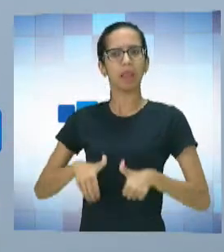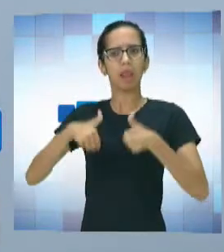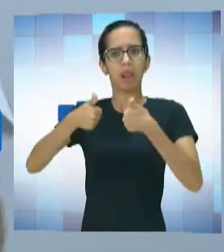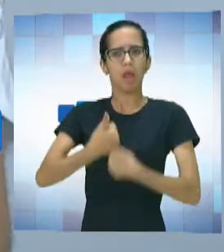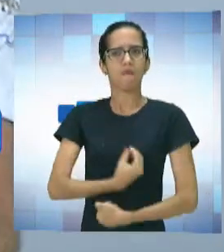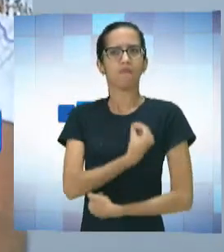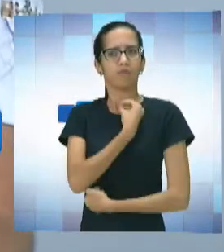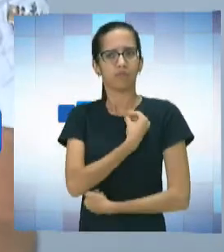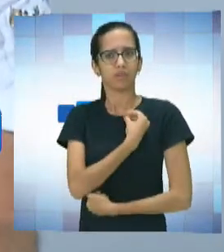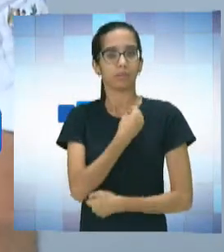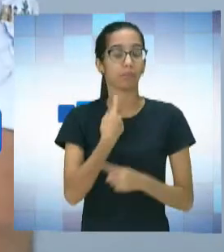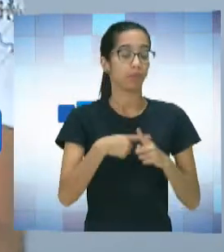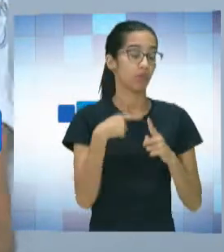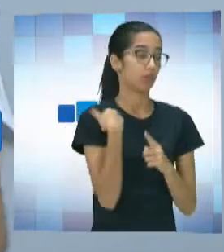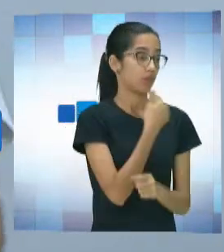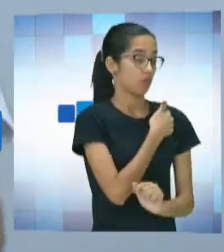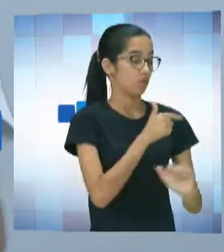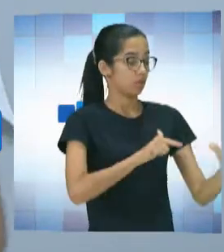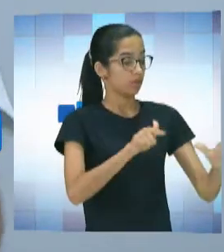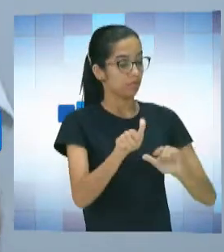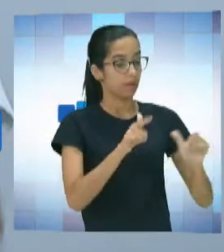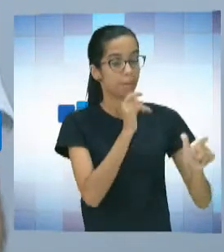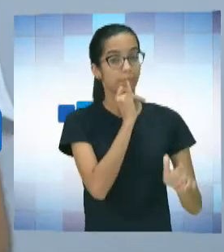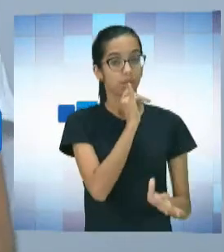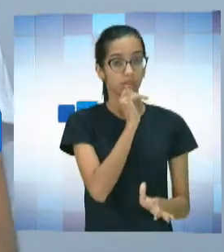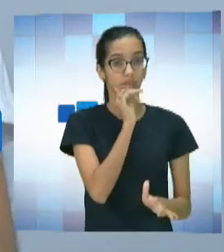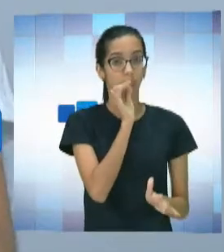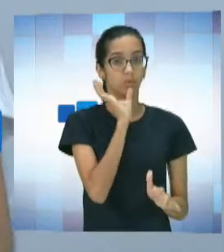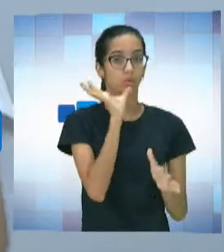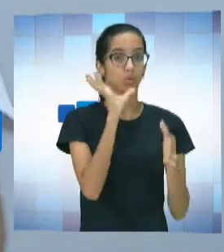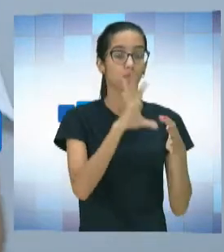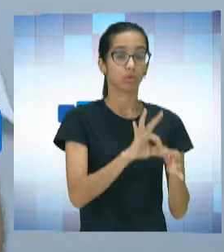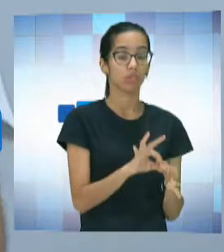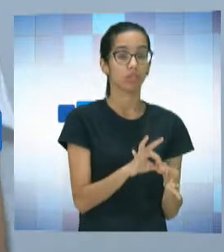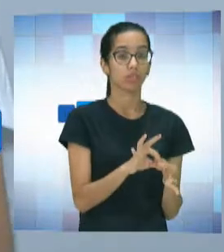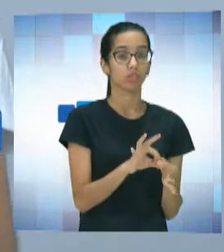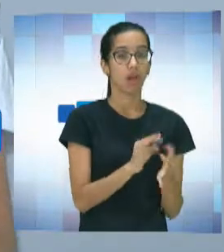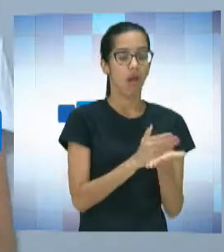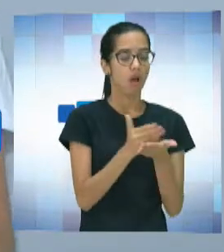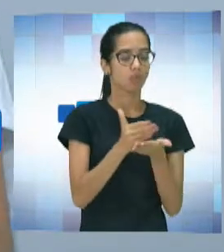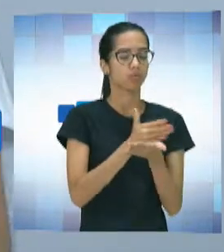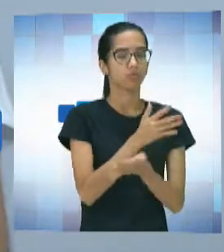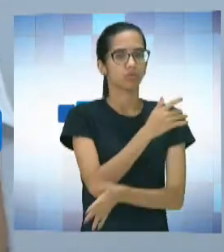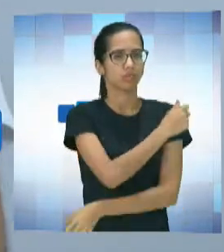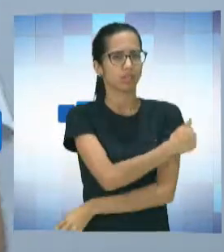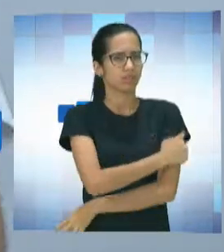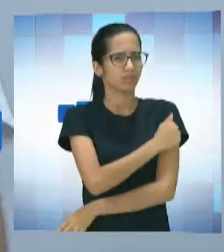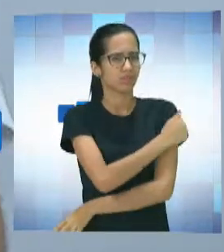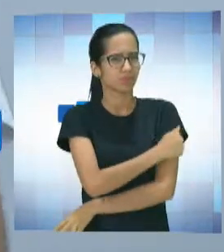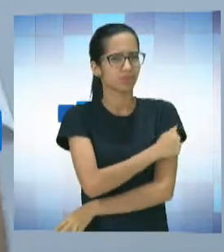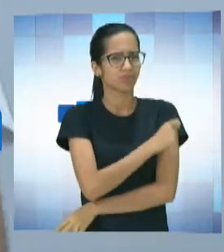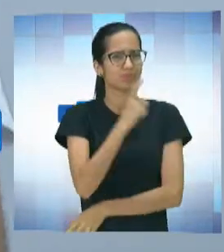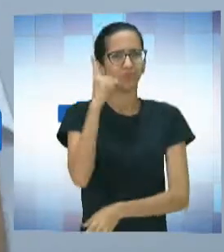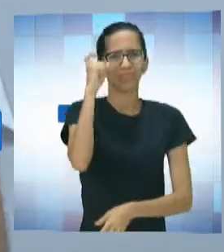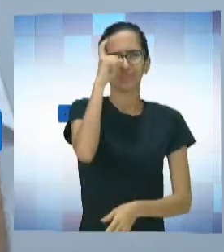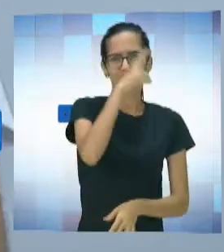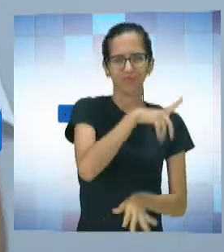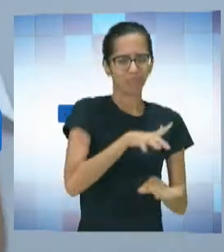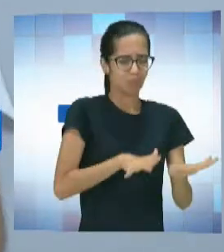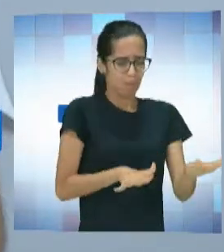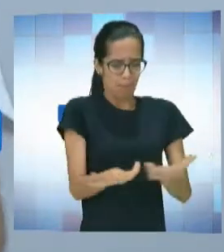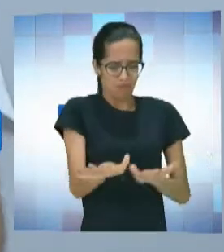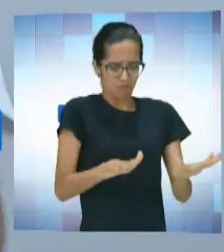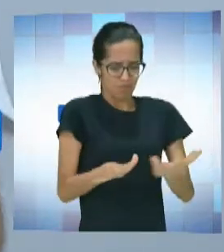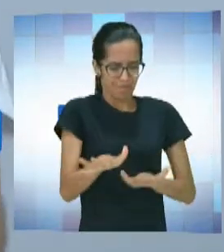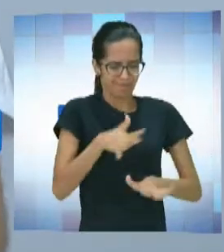assim, você trabalha tanto a questão da... Nós pegamos alguns alunos com sérias dificuldades de locomoções